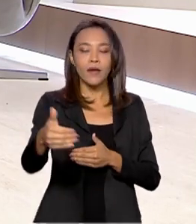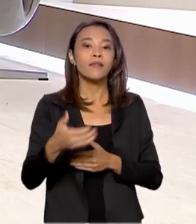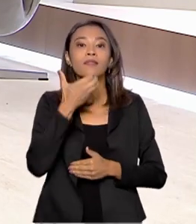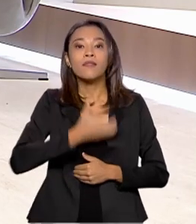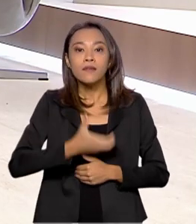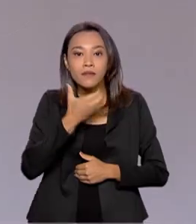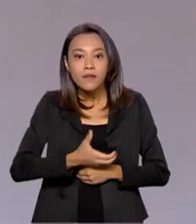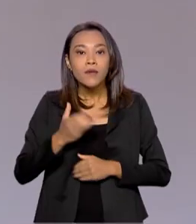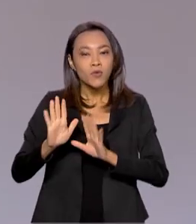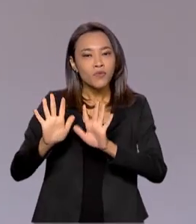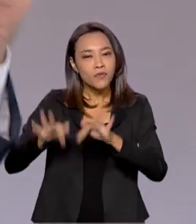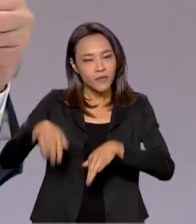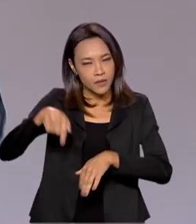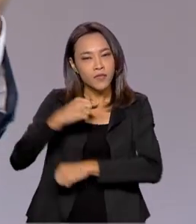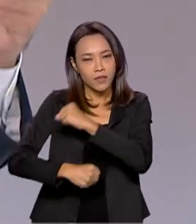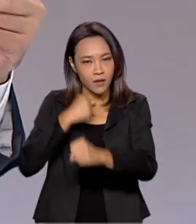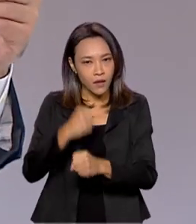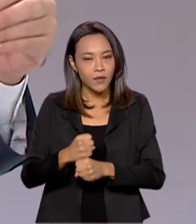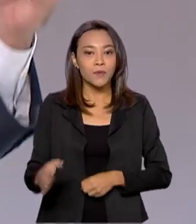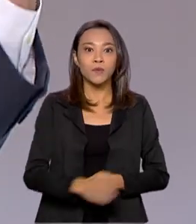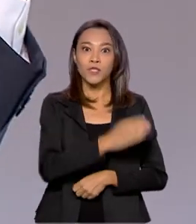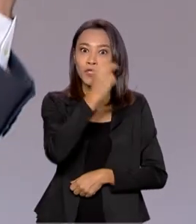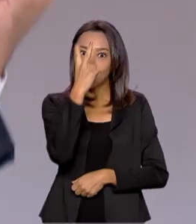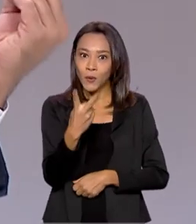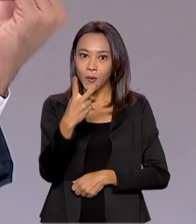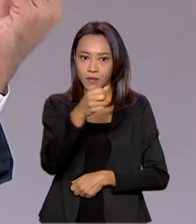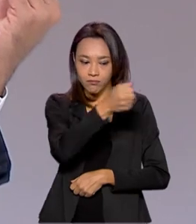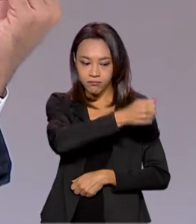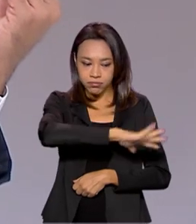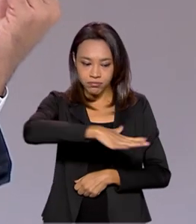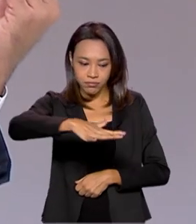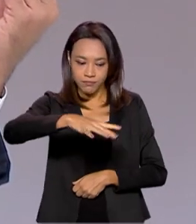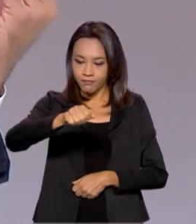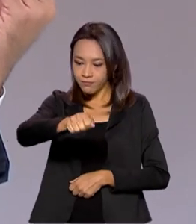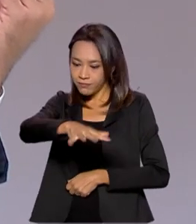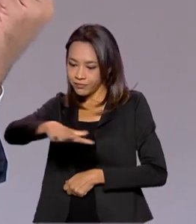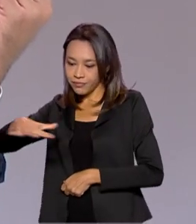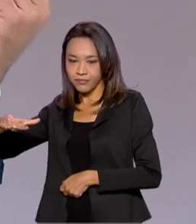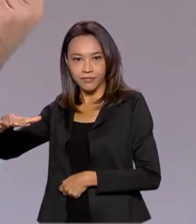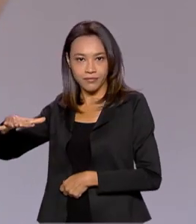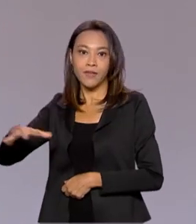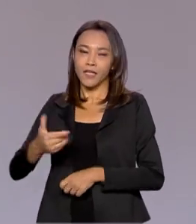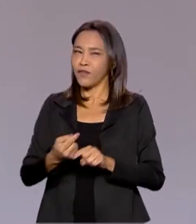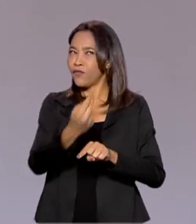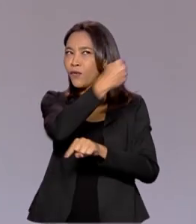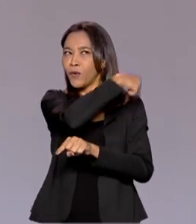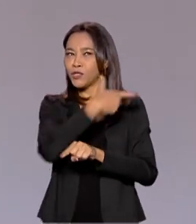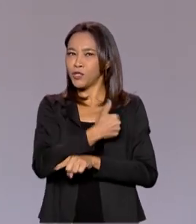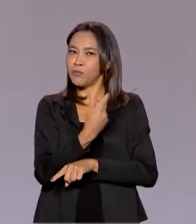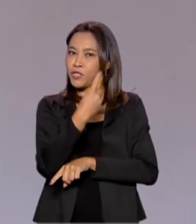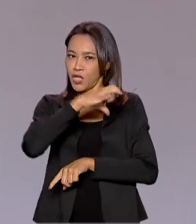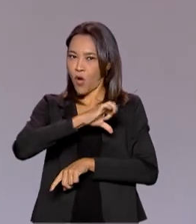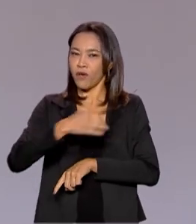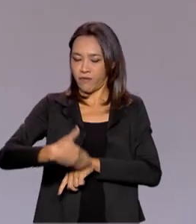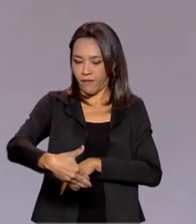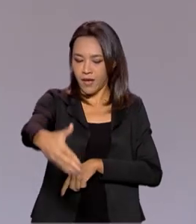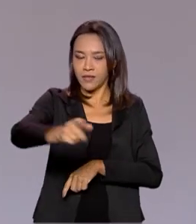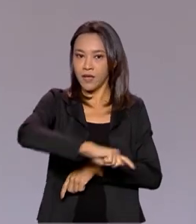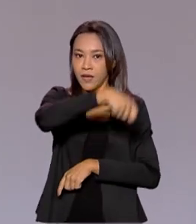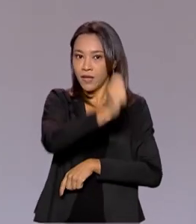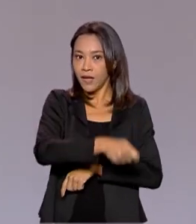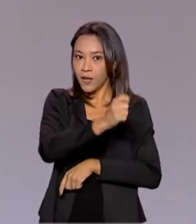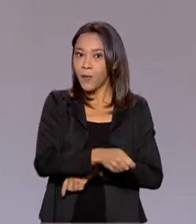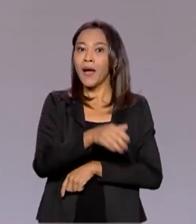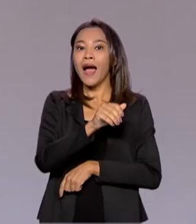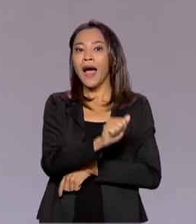deste ano, no fim do ano. E dois campos que remanesceram da primeira etapa de 2019 vão ser leiloados, Atapu e